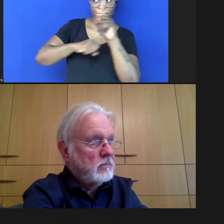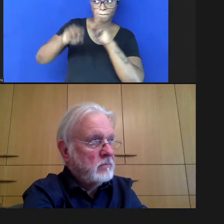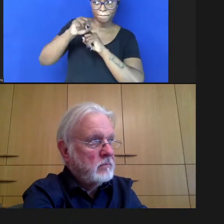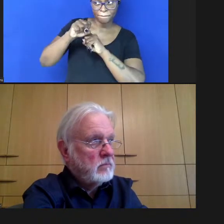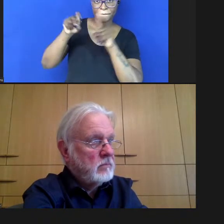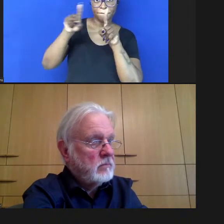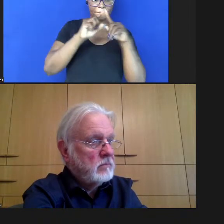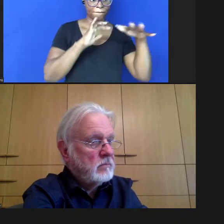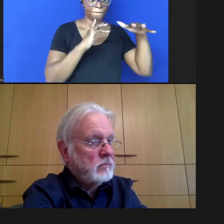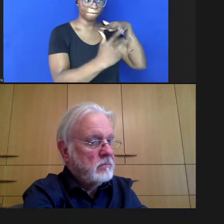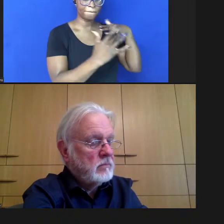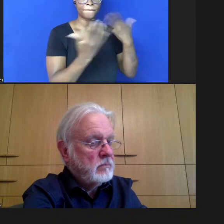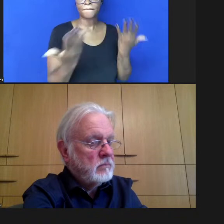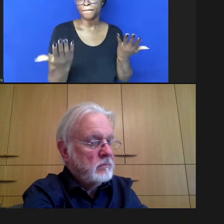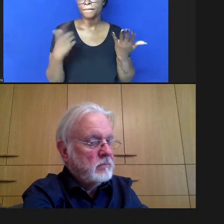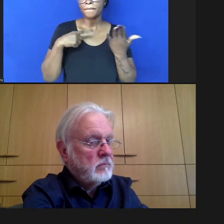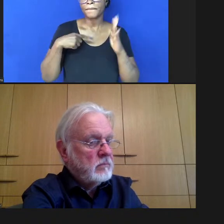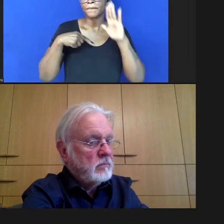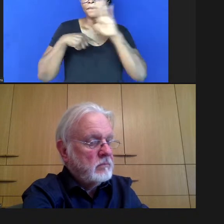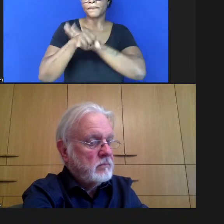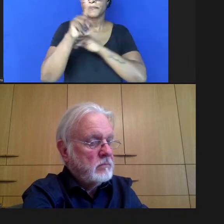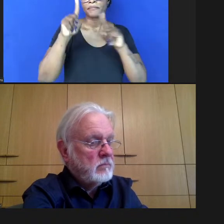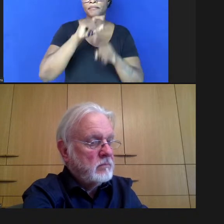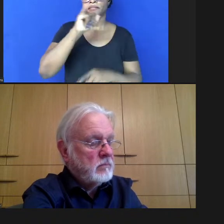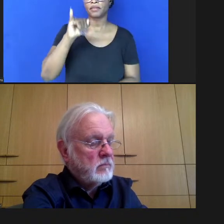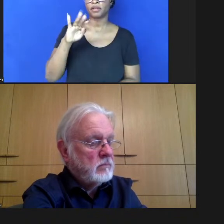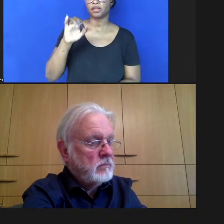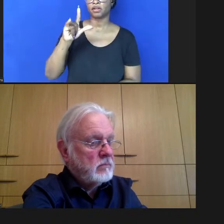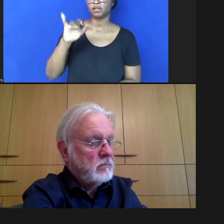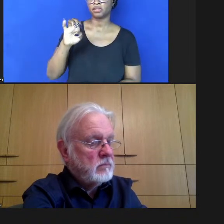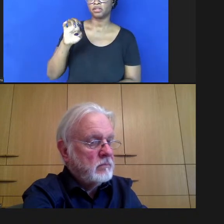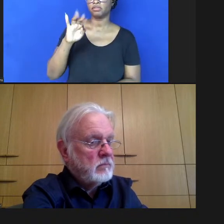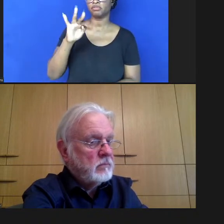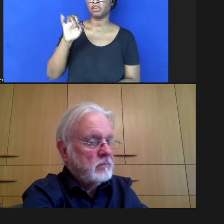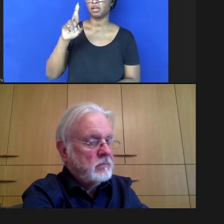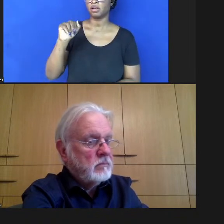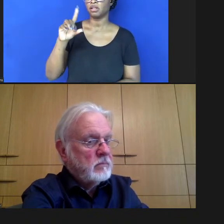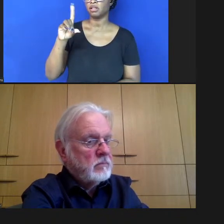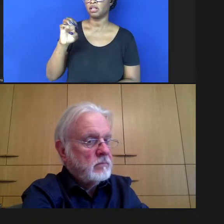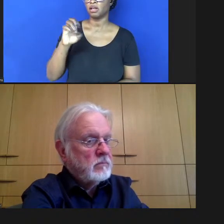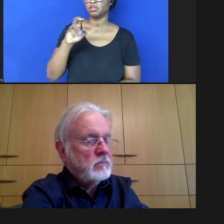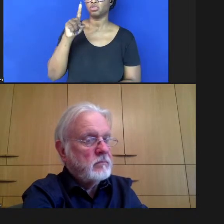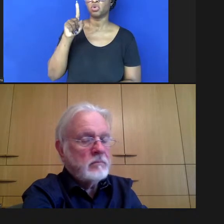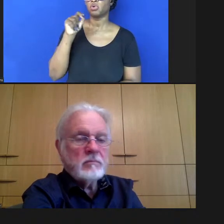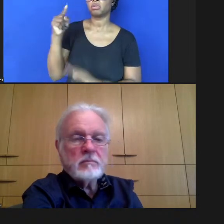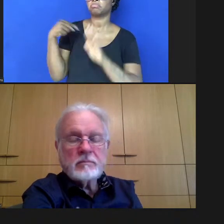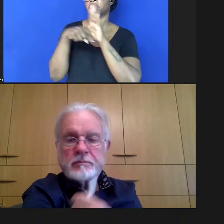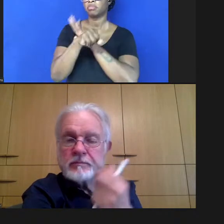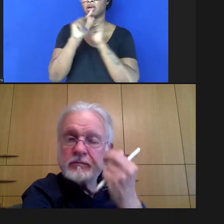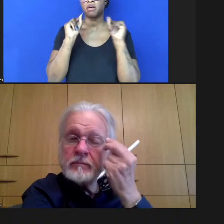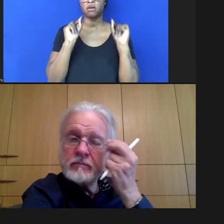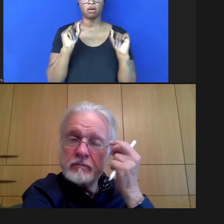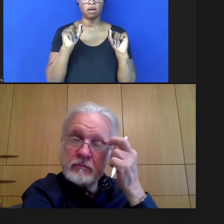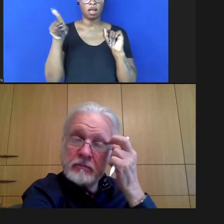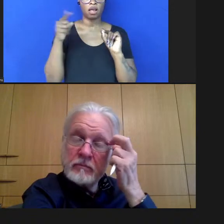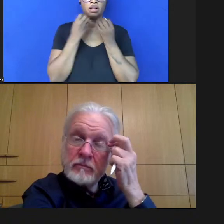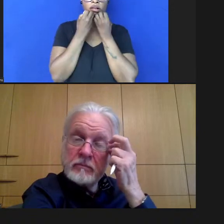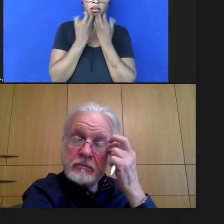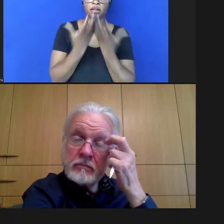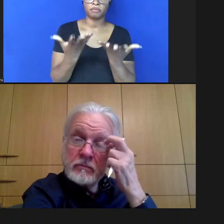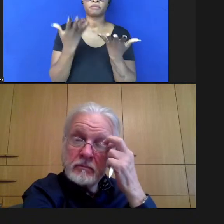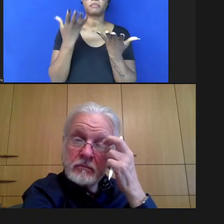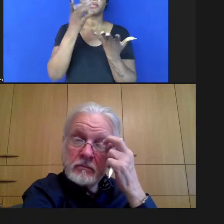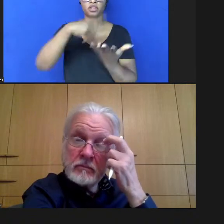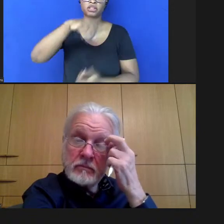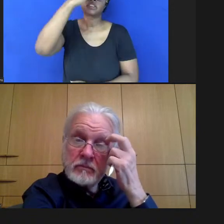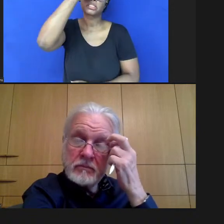e teve uma pergunta da Jaqueline Ferreira de Souza que ela pergunta que ela diz nós sabemos